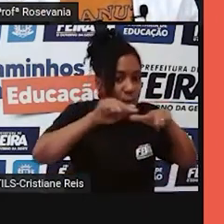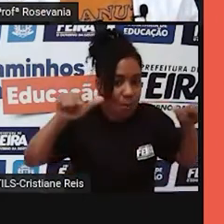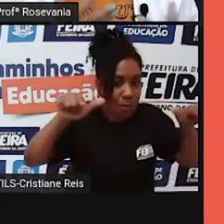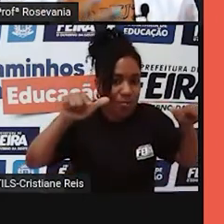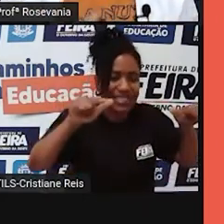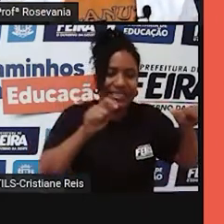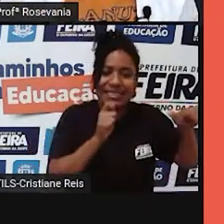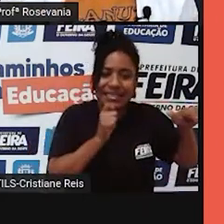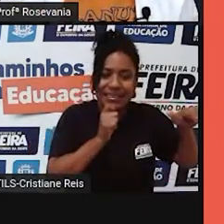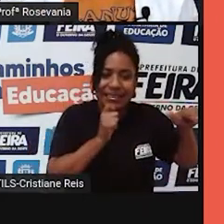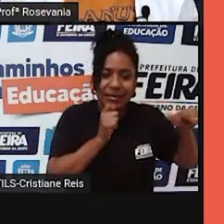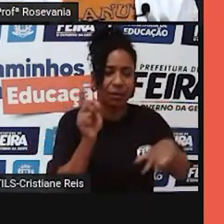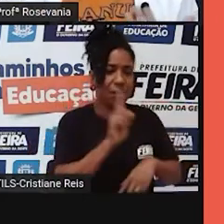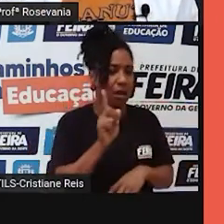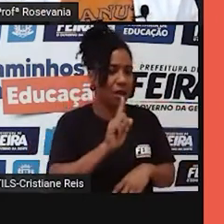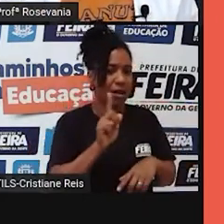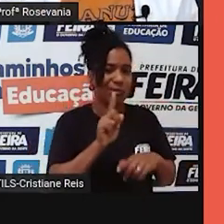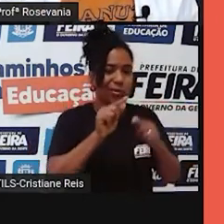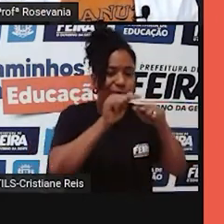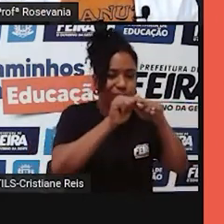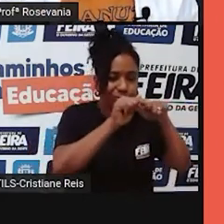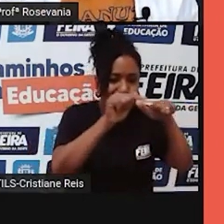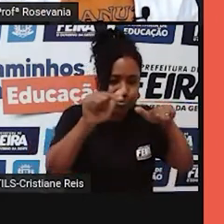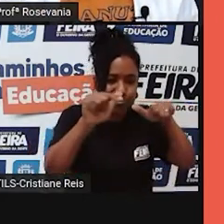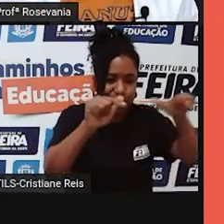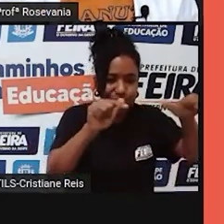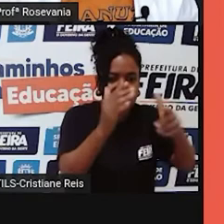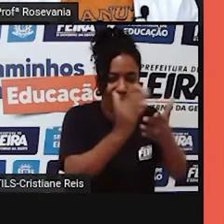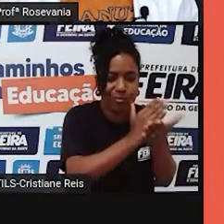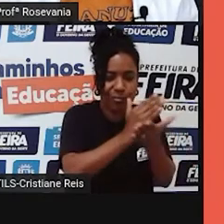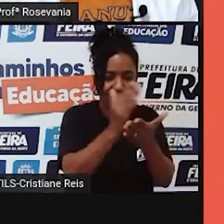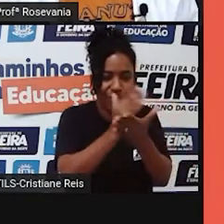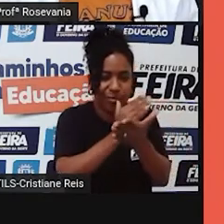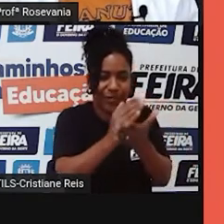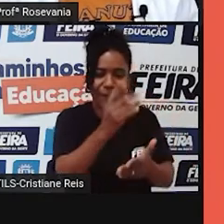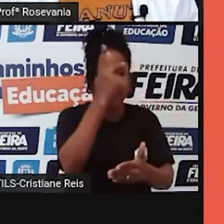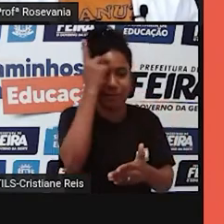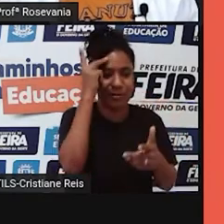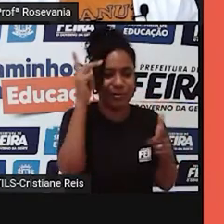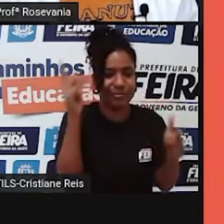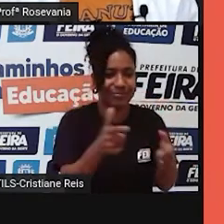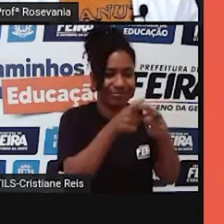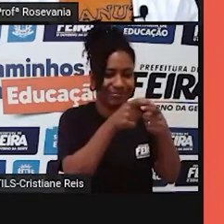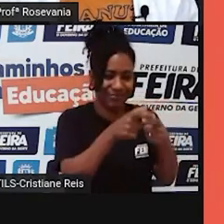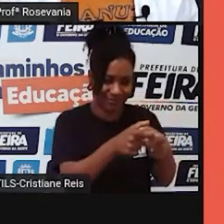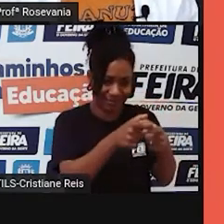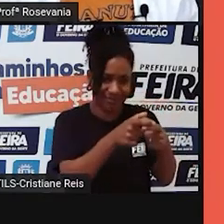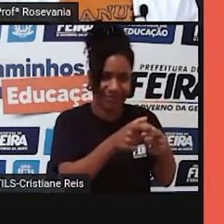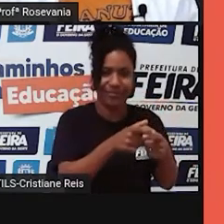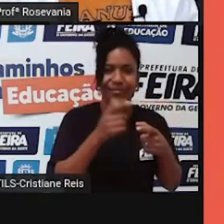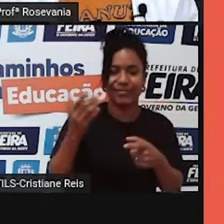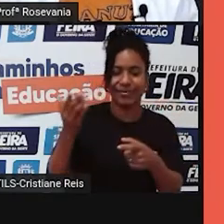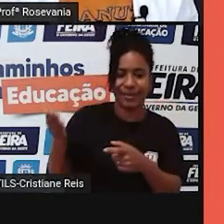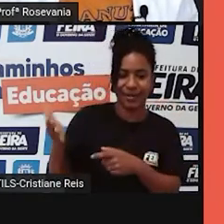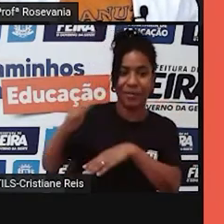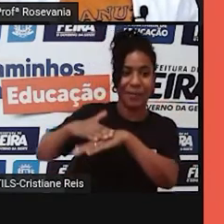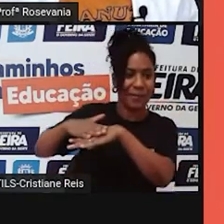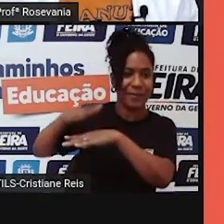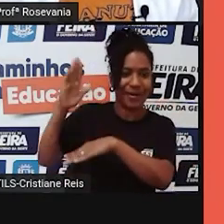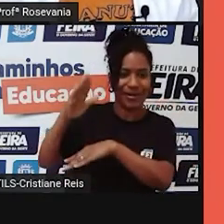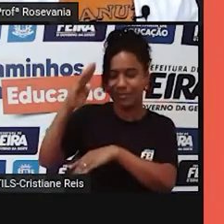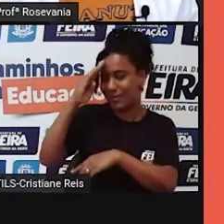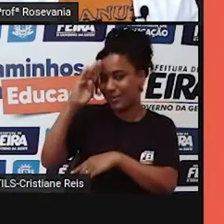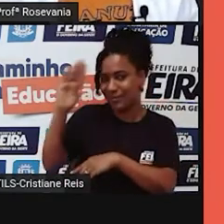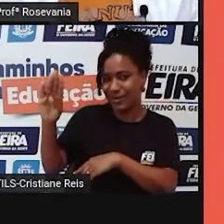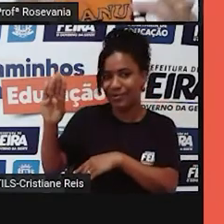quantidade pequena de pessoas por quilômetro quadrado. É bem menos do que os 24,8 habitantes, né,